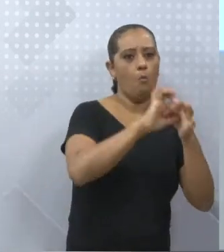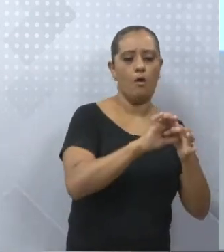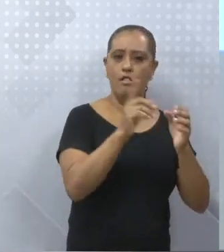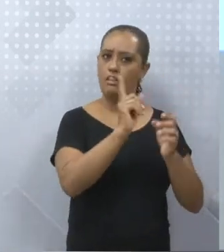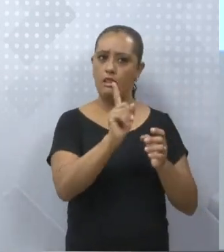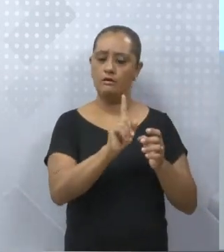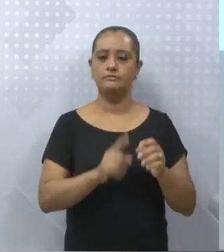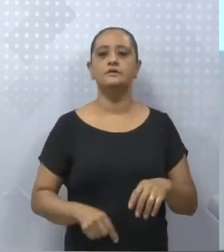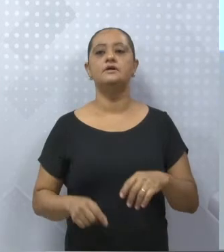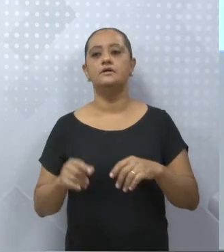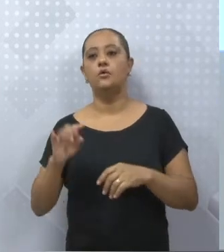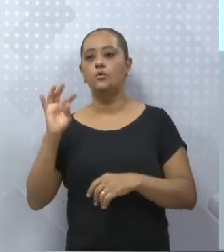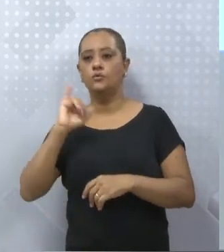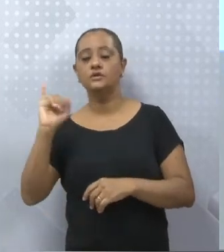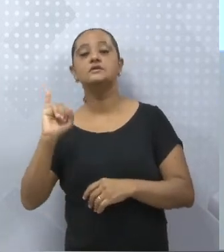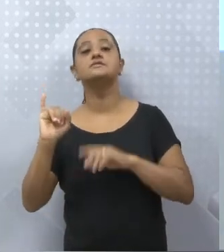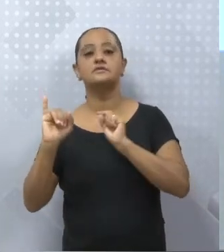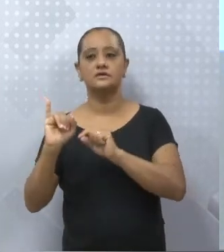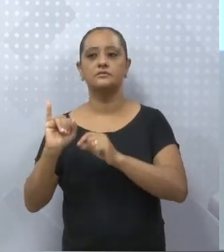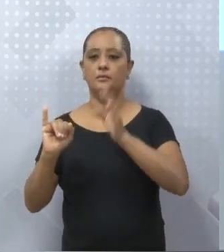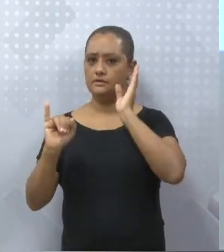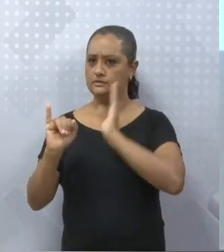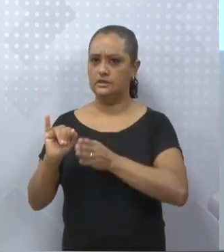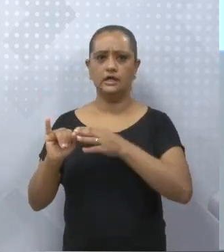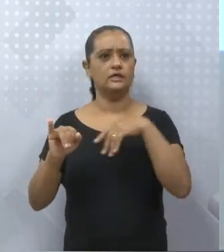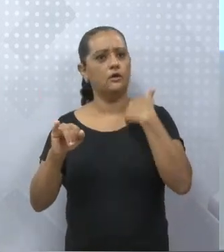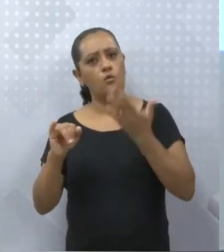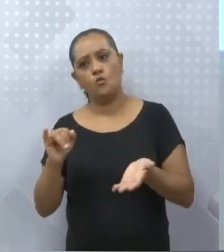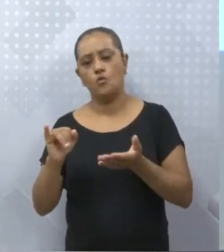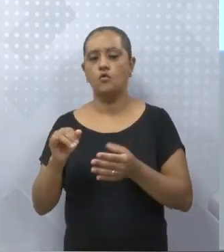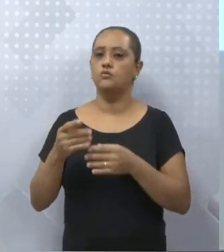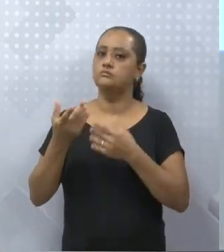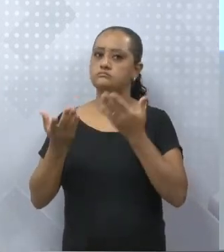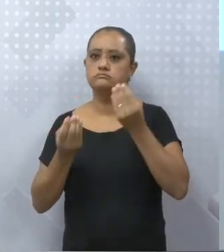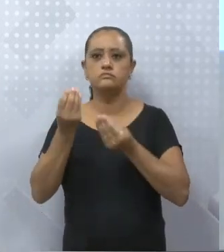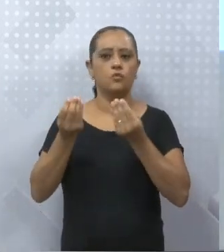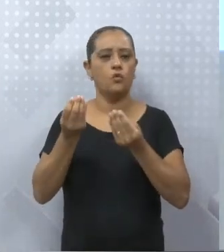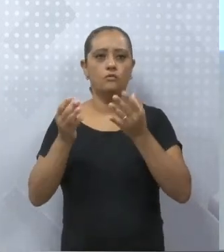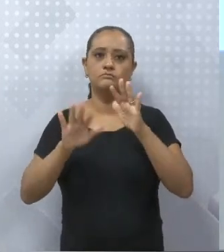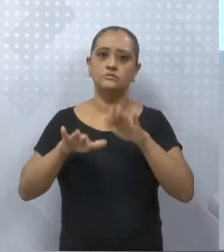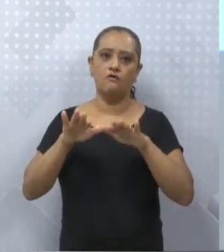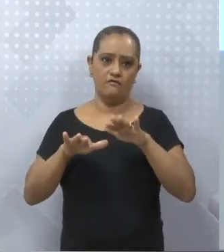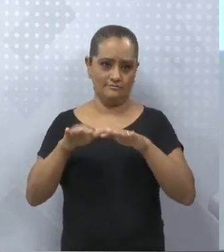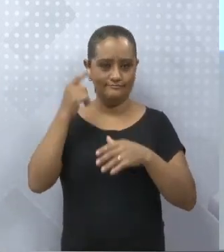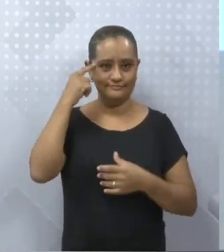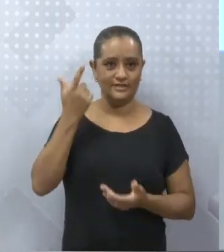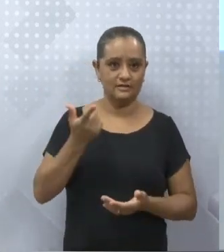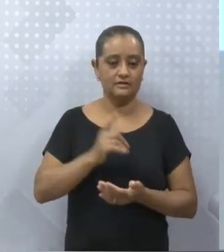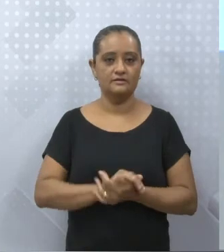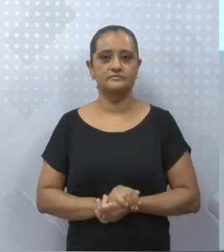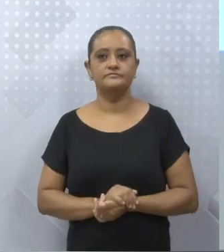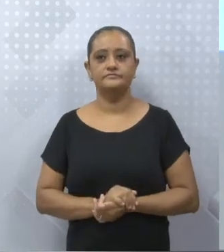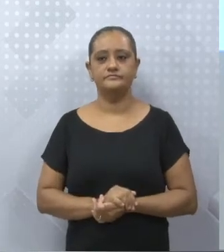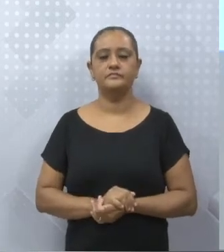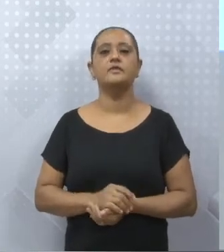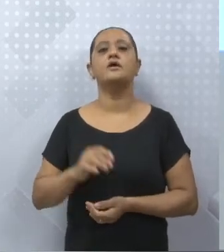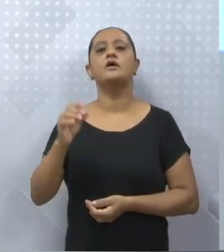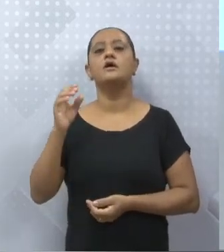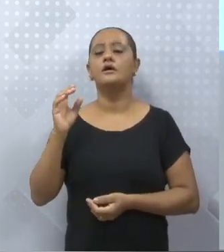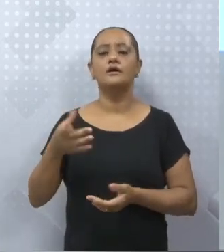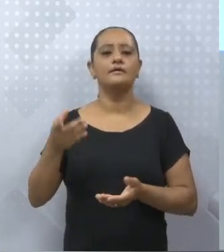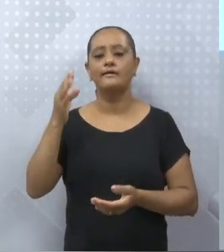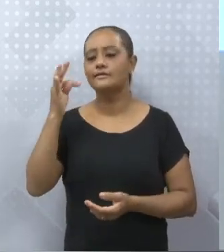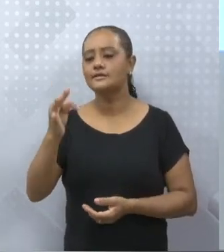transitiva pode ser direta ou indireta. E quando é que ele é transitivo ou indireto? Quando eu faço a pergunta,